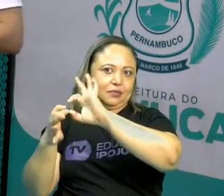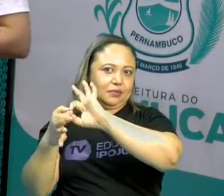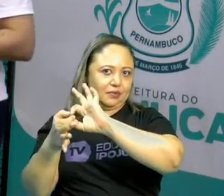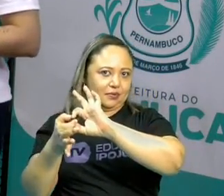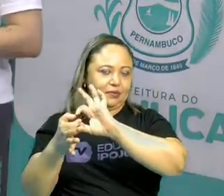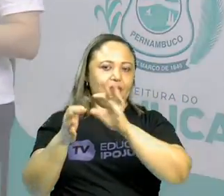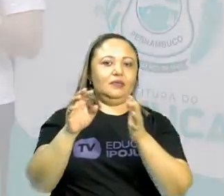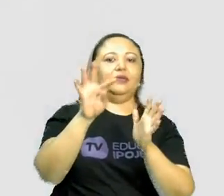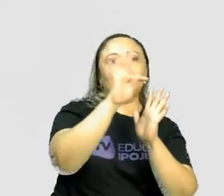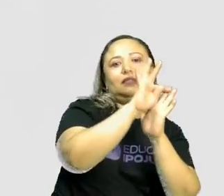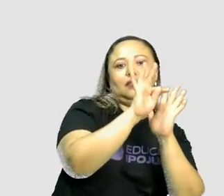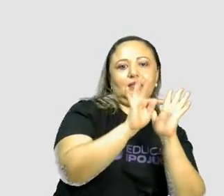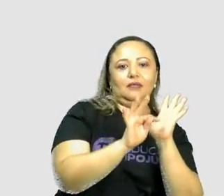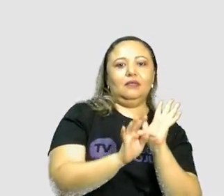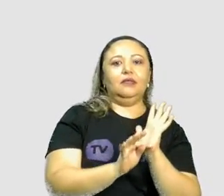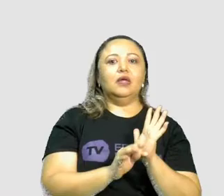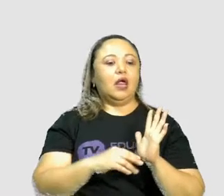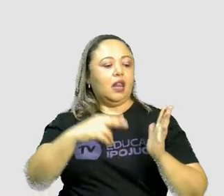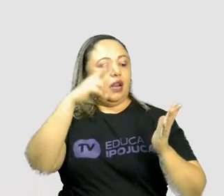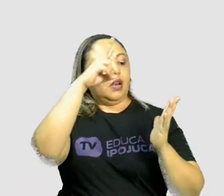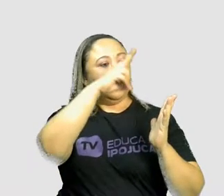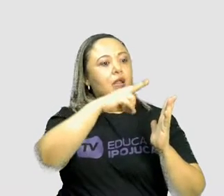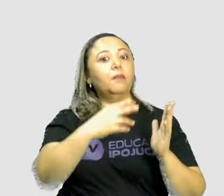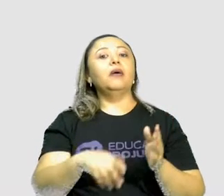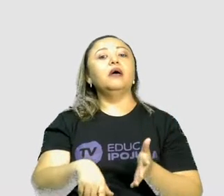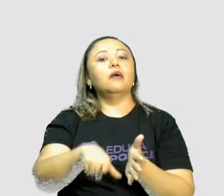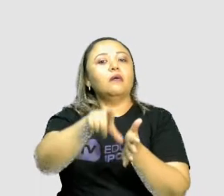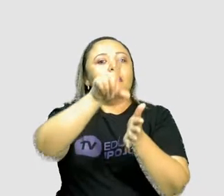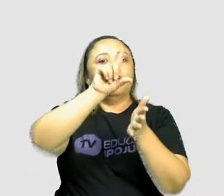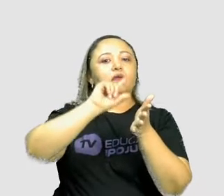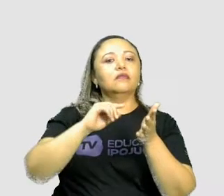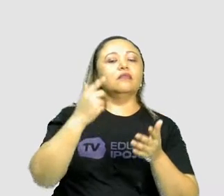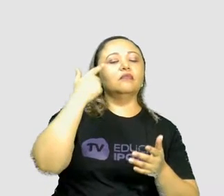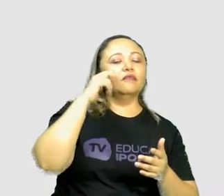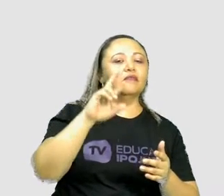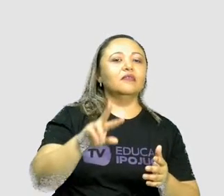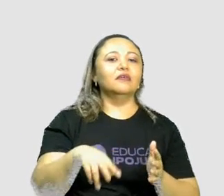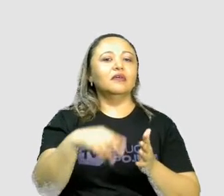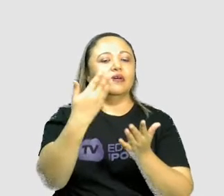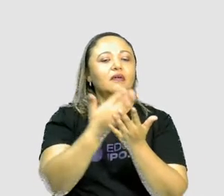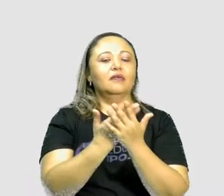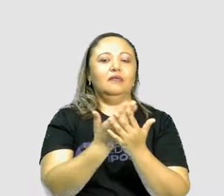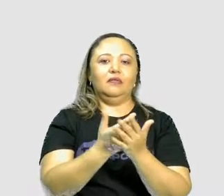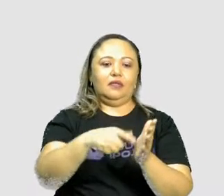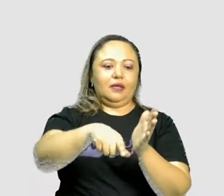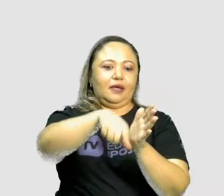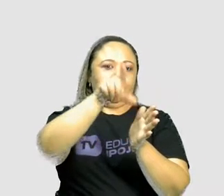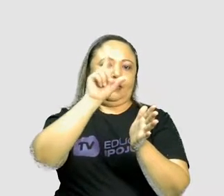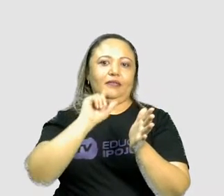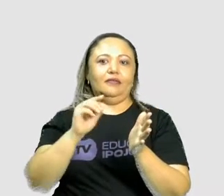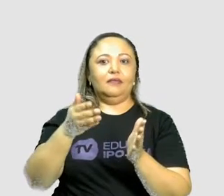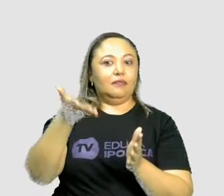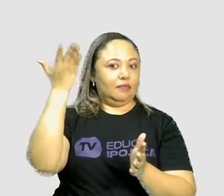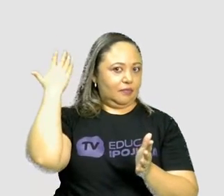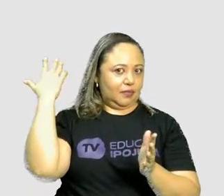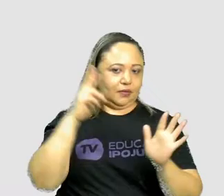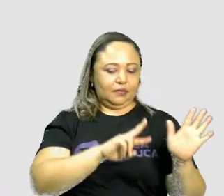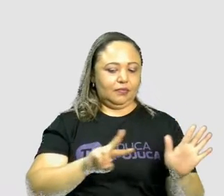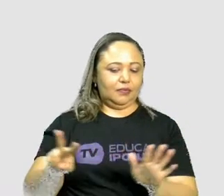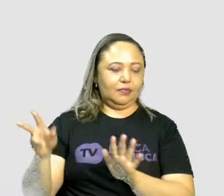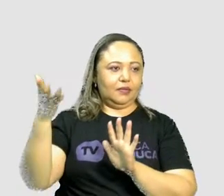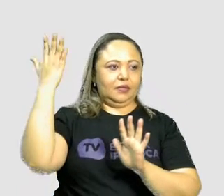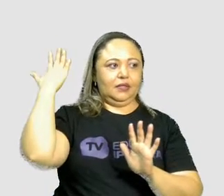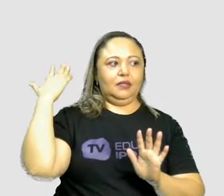na aula passada. Nós lemos e interpretamos, né, charges, atentando para a intencionalidade desse gênero textual,